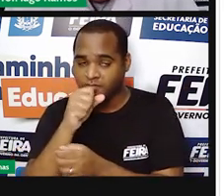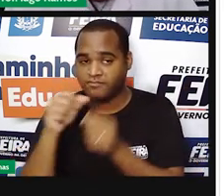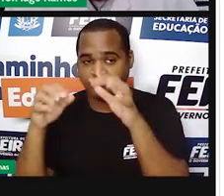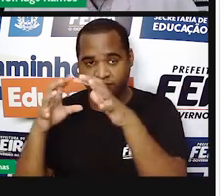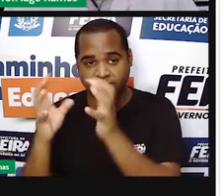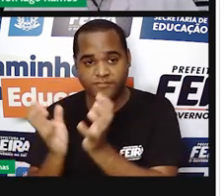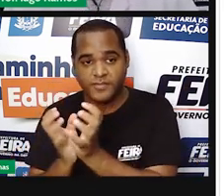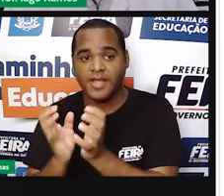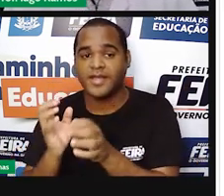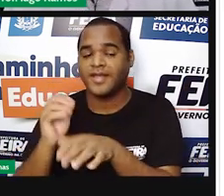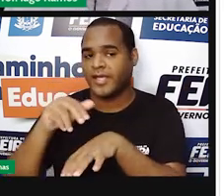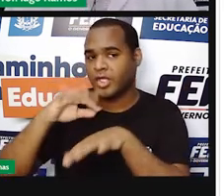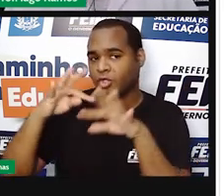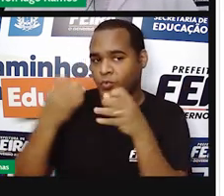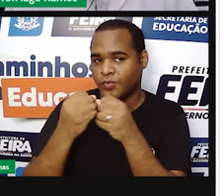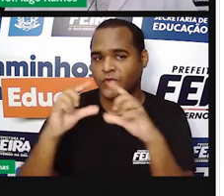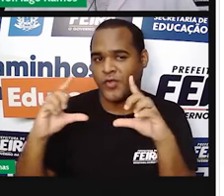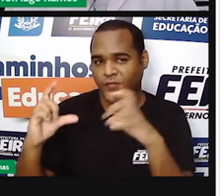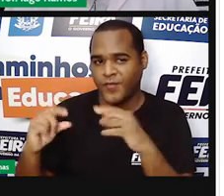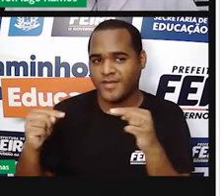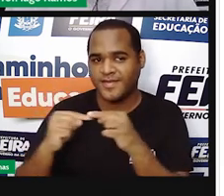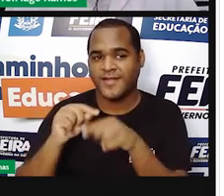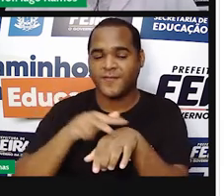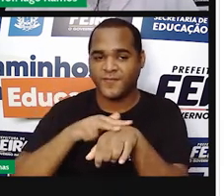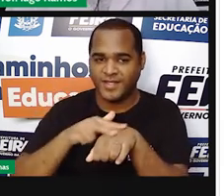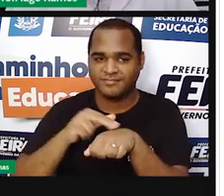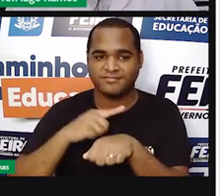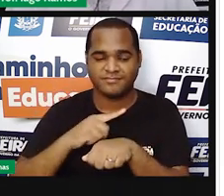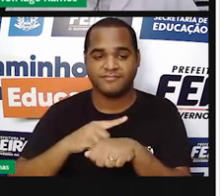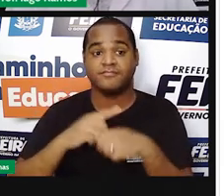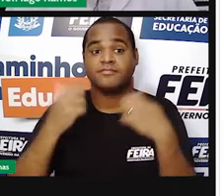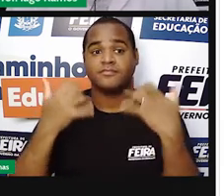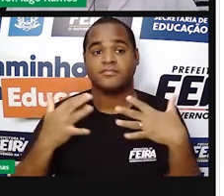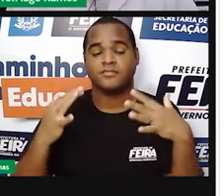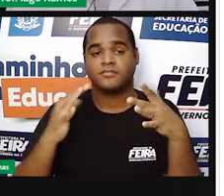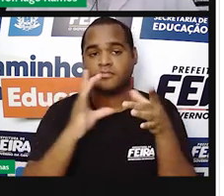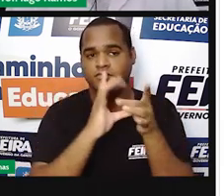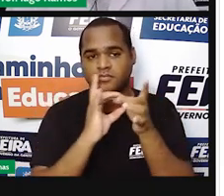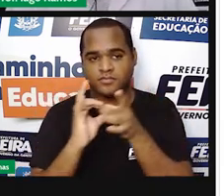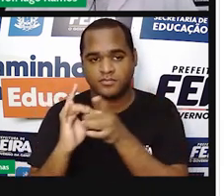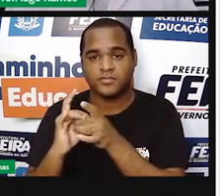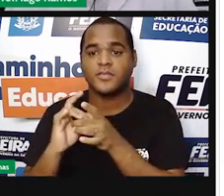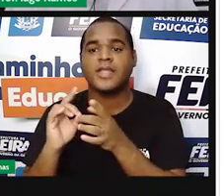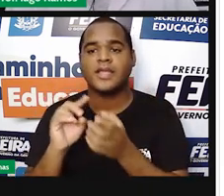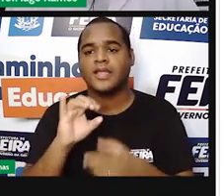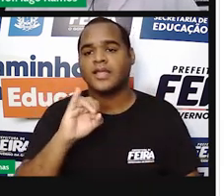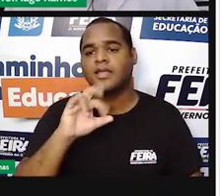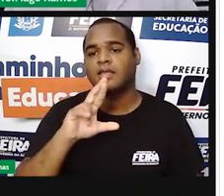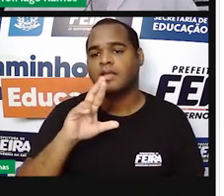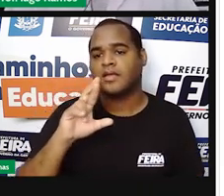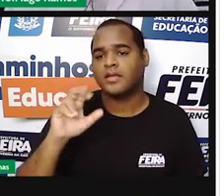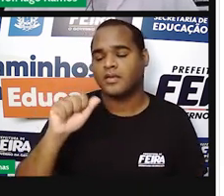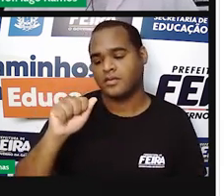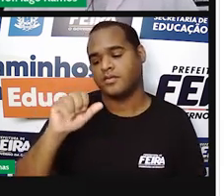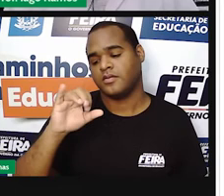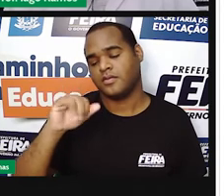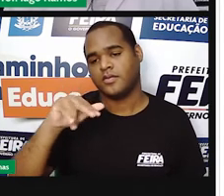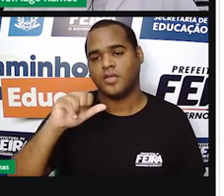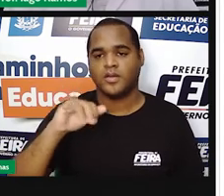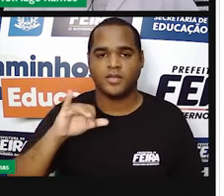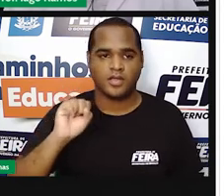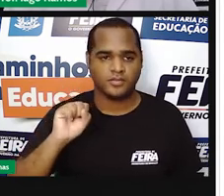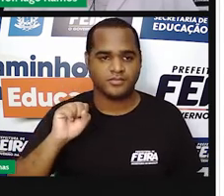dessa figura toda verde, é o conjunto dos irracionais, tá? Ou seja,